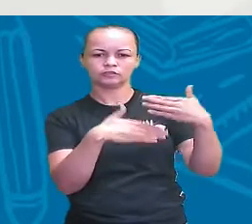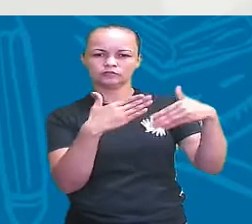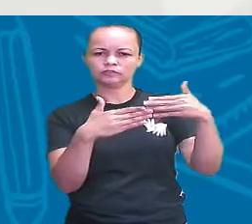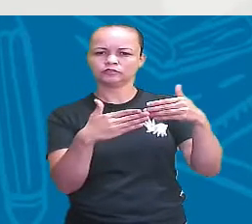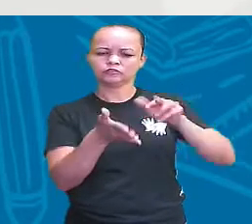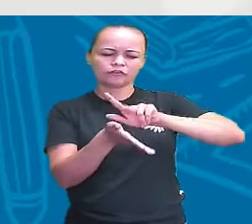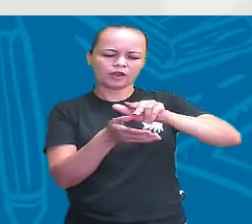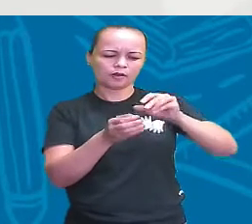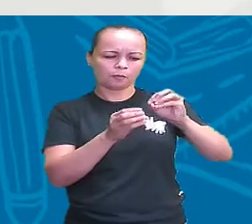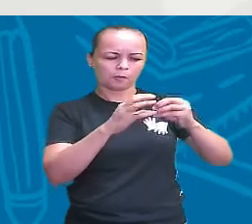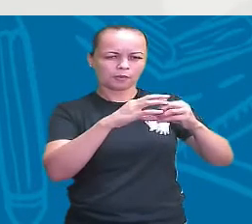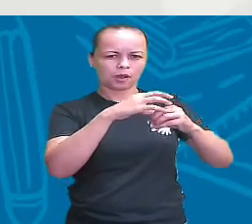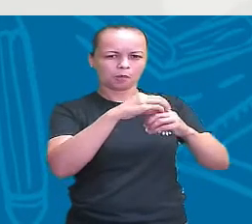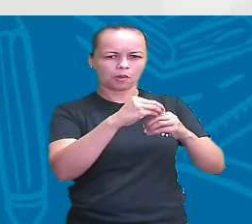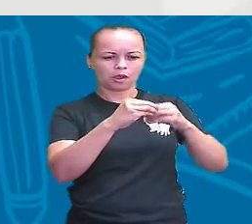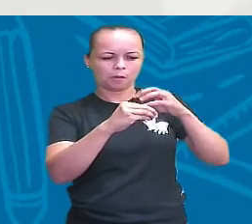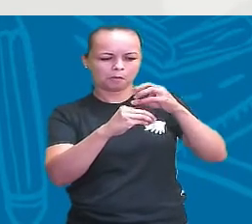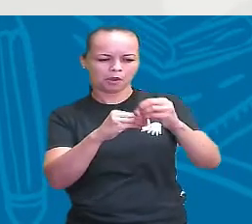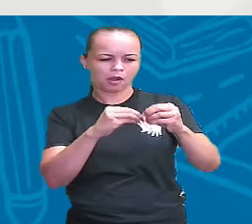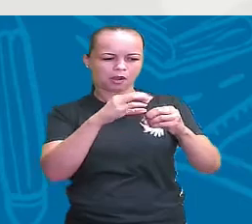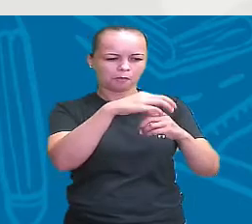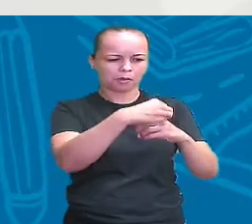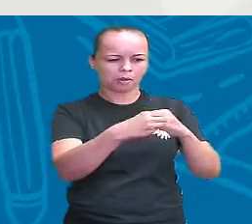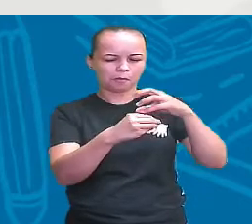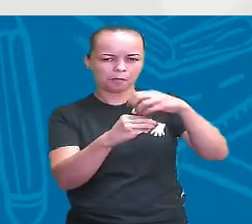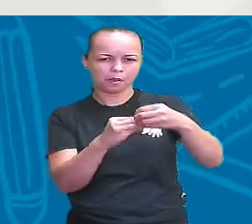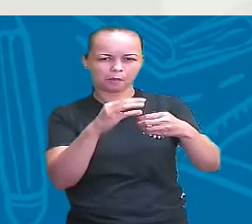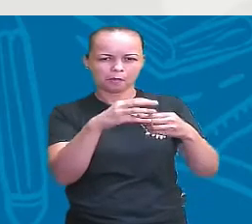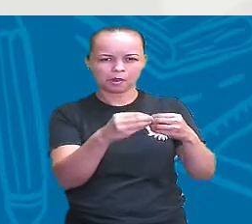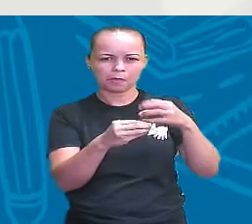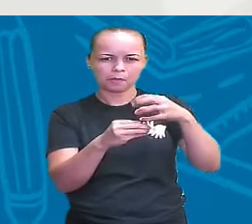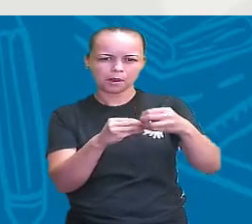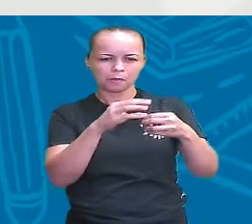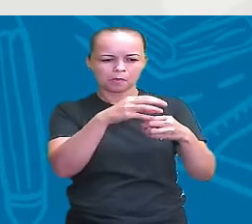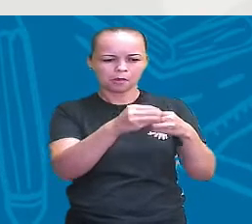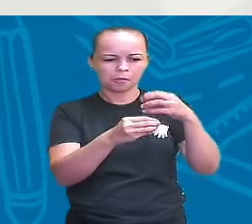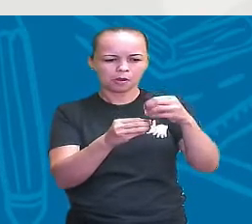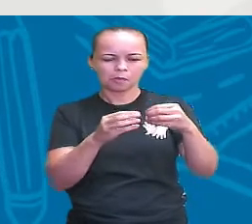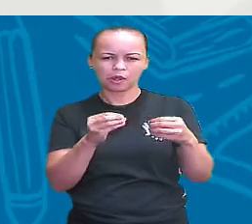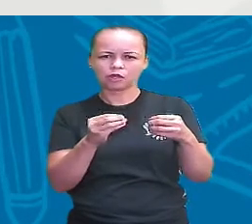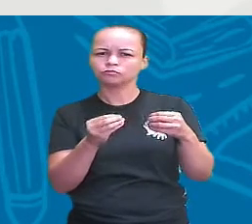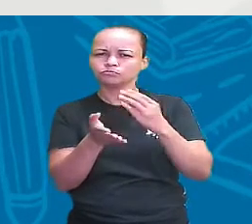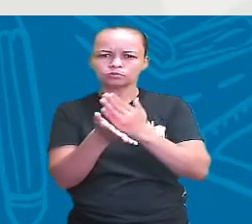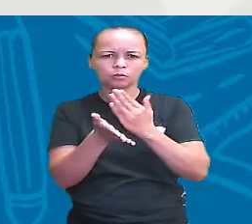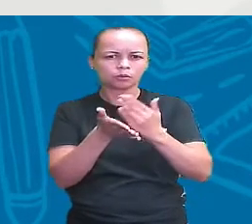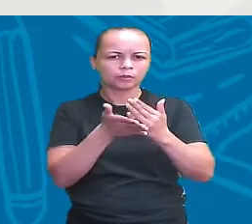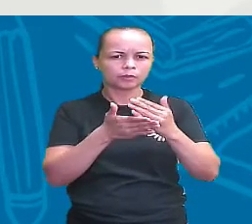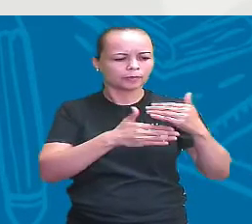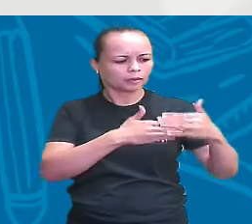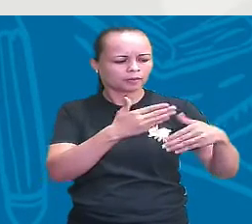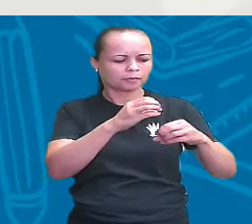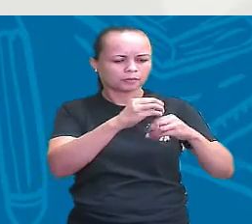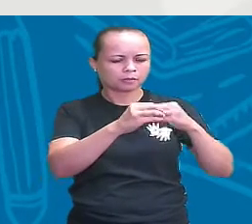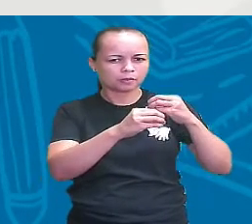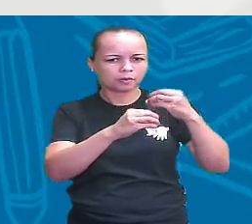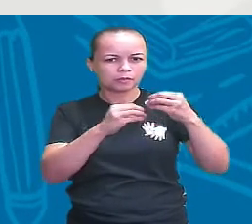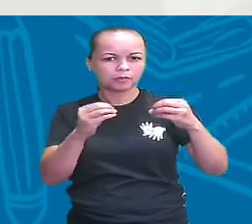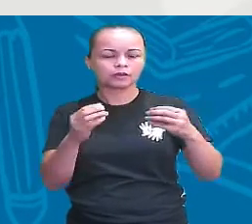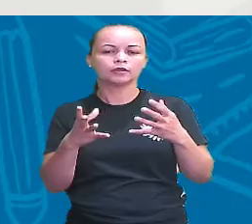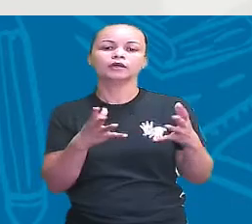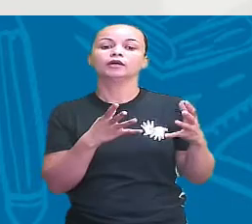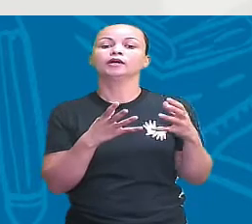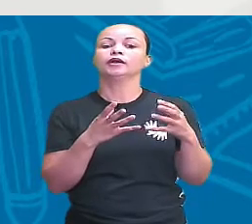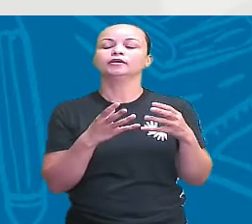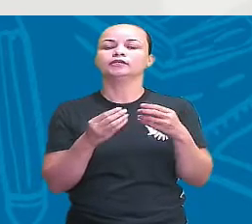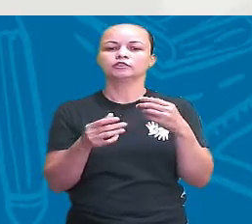divisões, divisões, ou seja, você é formado a partir de uma única célula, que vai sofrendo processos de divisões, de divisões, de divisões, até dar